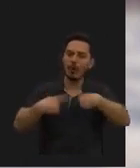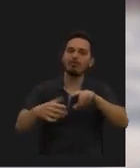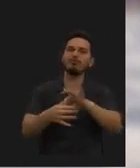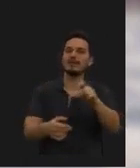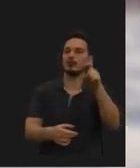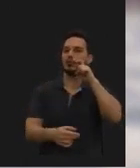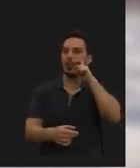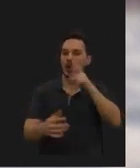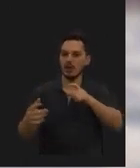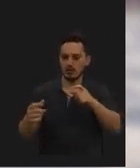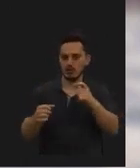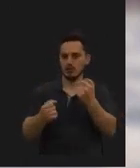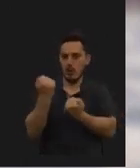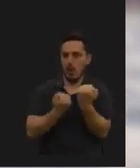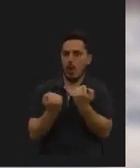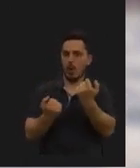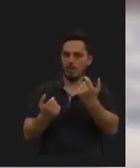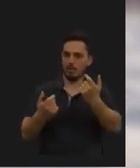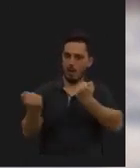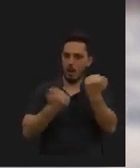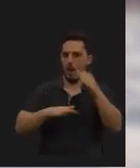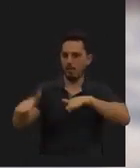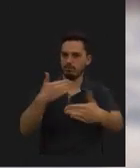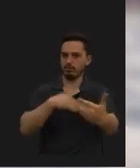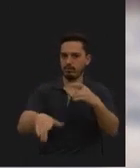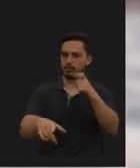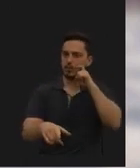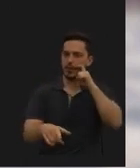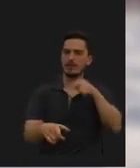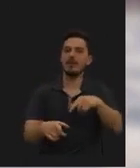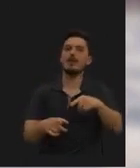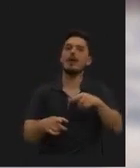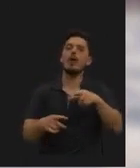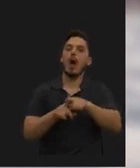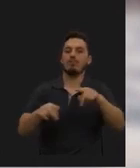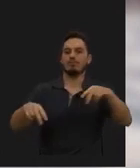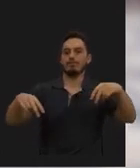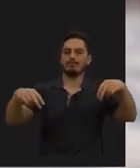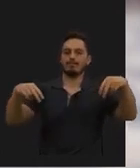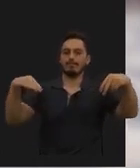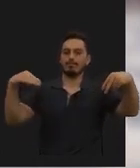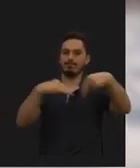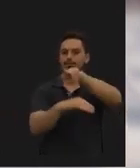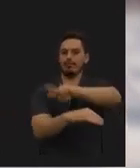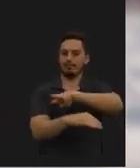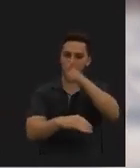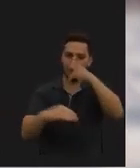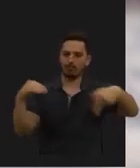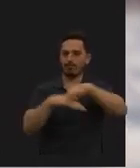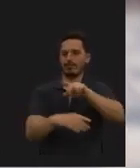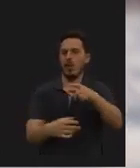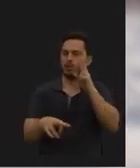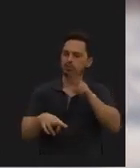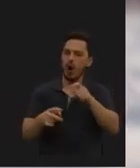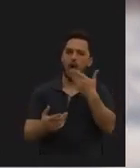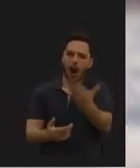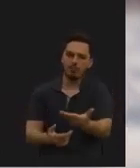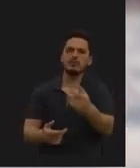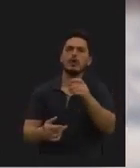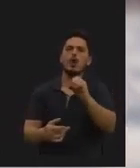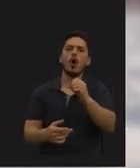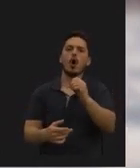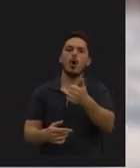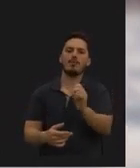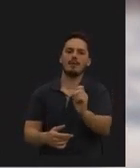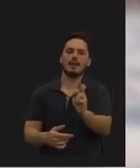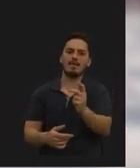segurança rodoviária, nomeadamente o elevado número de atropelamentos. Este problema é identificado em estudos como o do Observatório